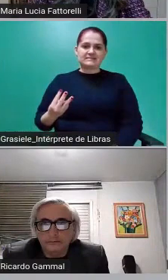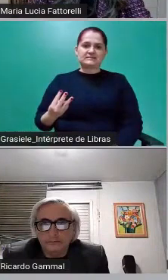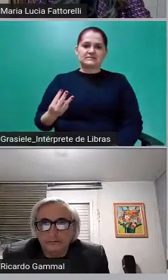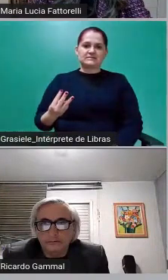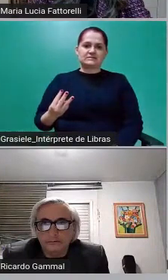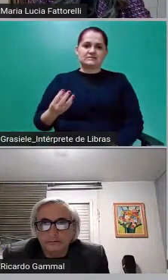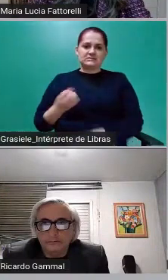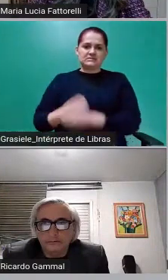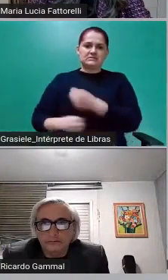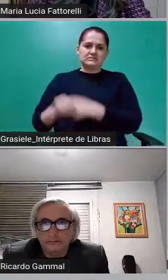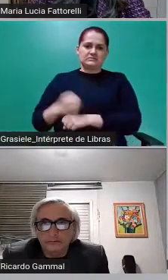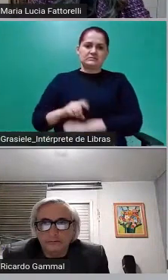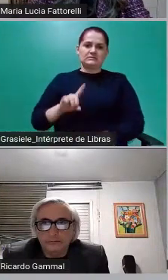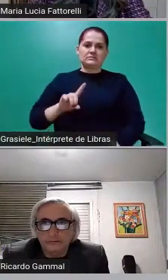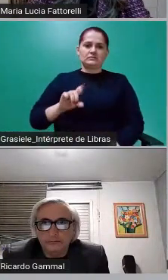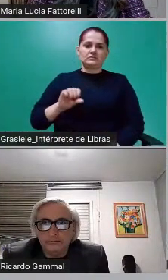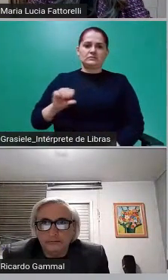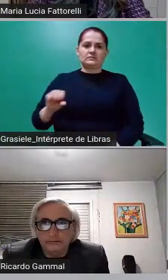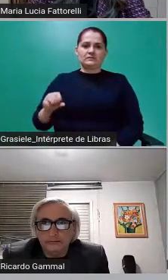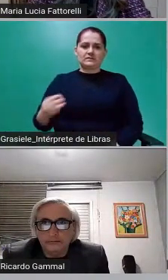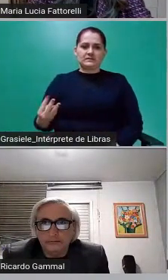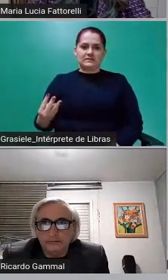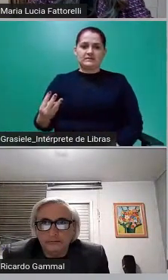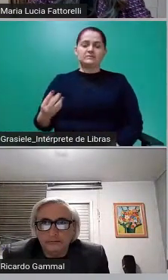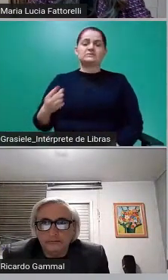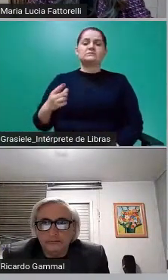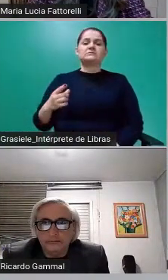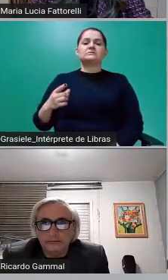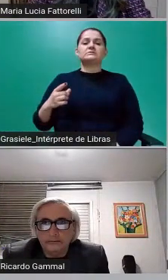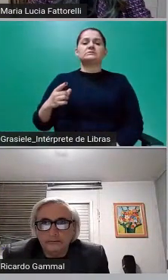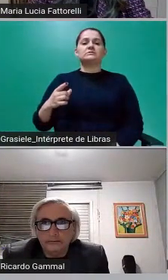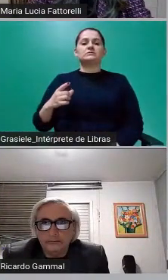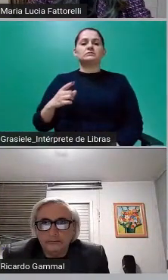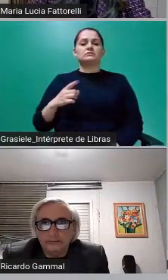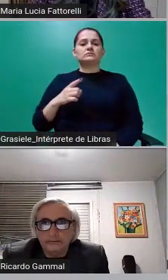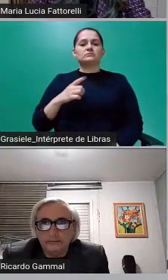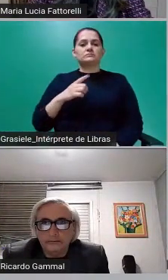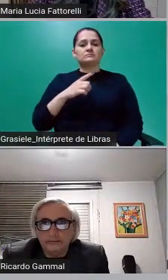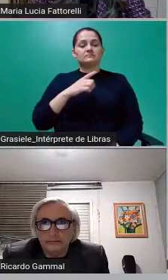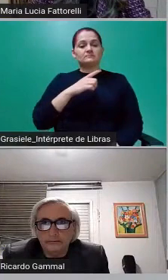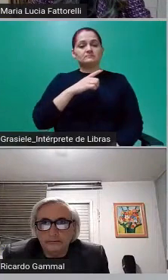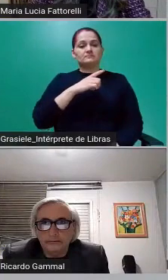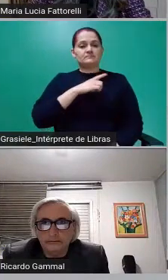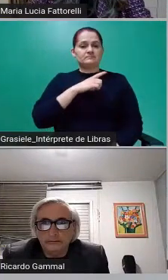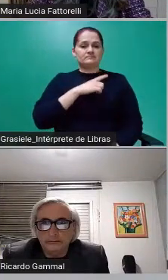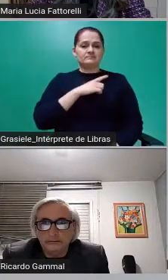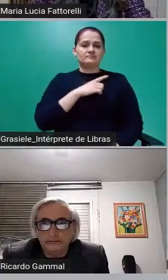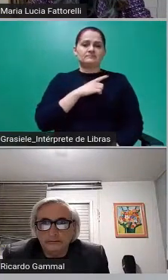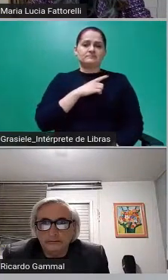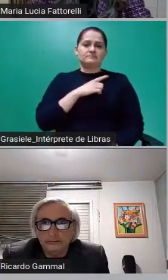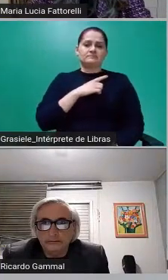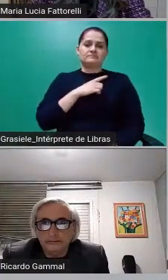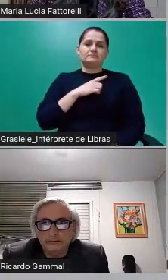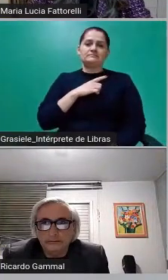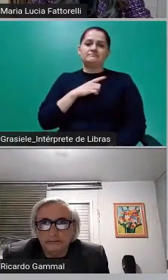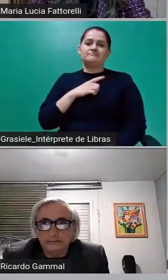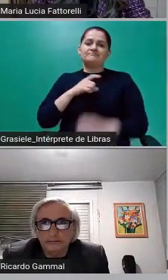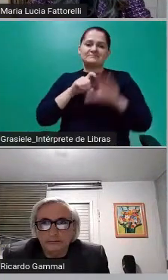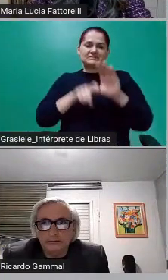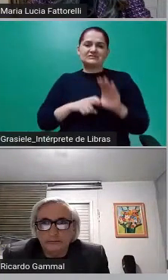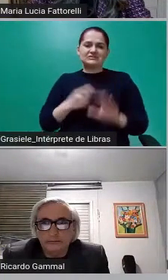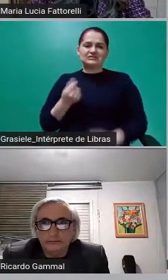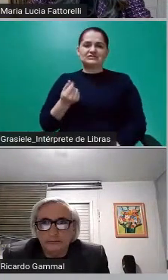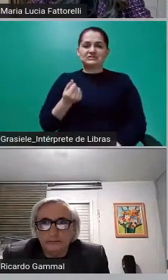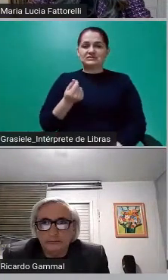quando foi no início do governo, da gestão do Paulo Maluf, a dívida paulistana era